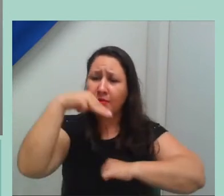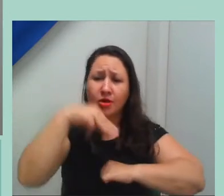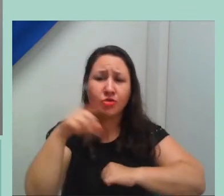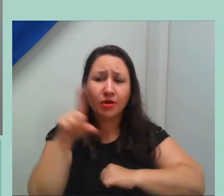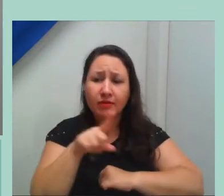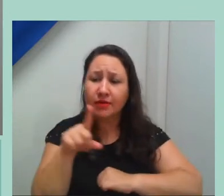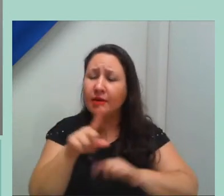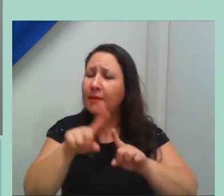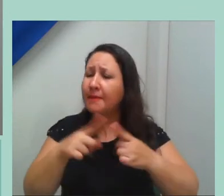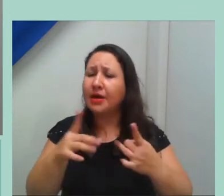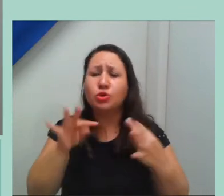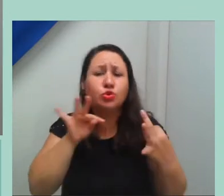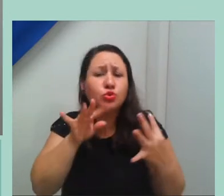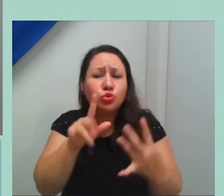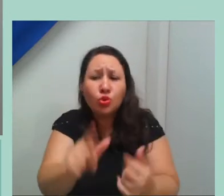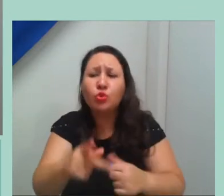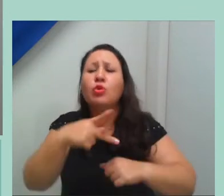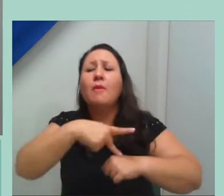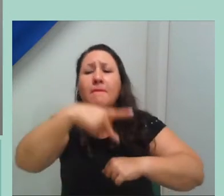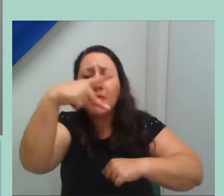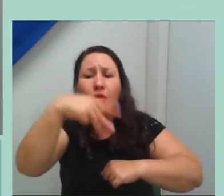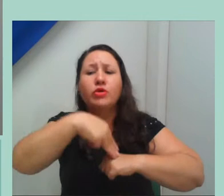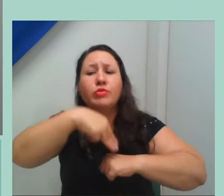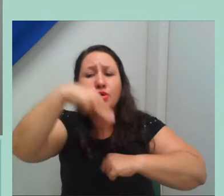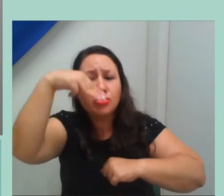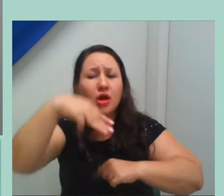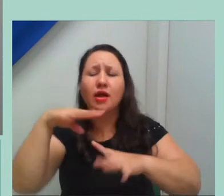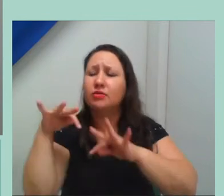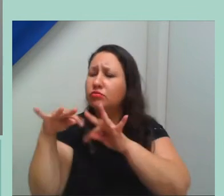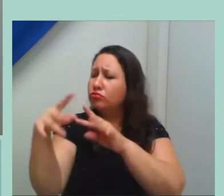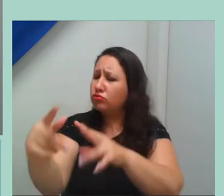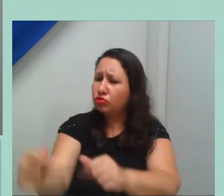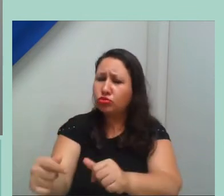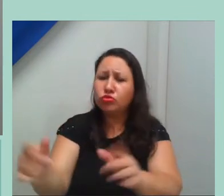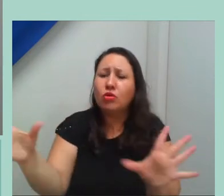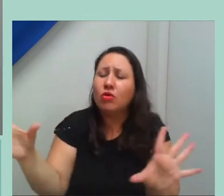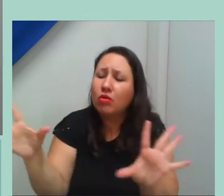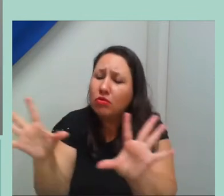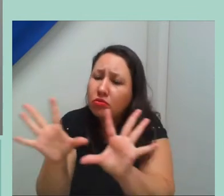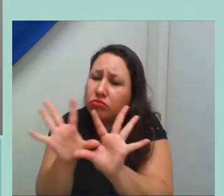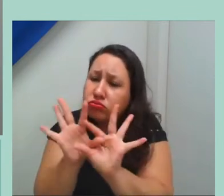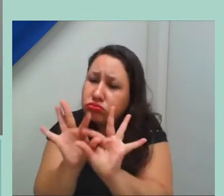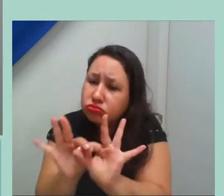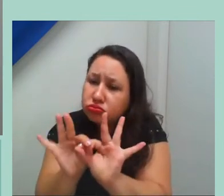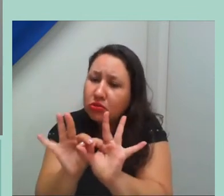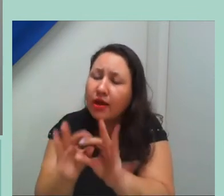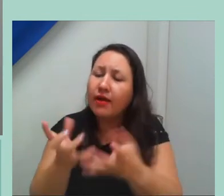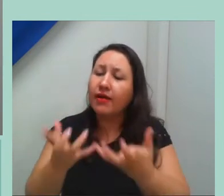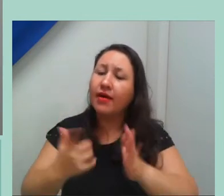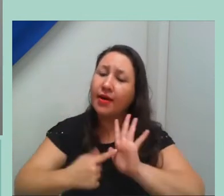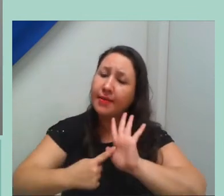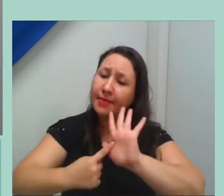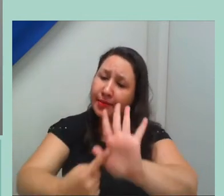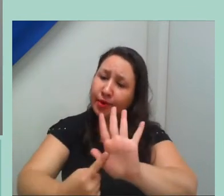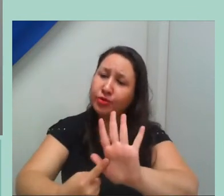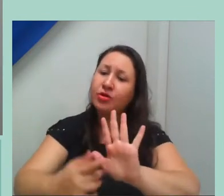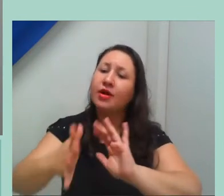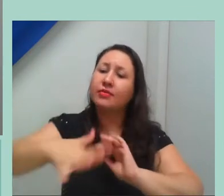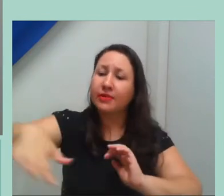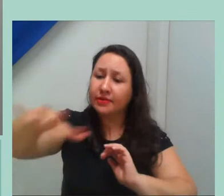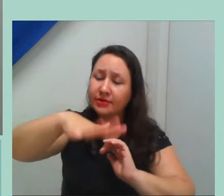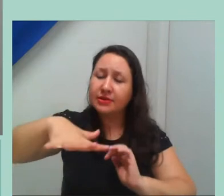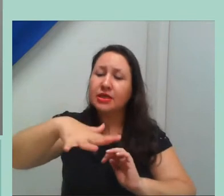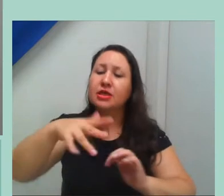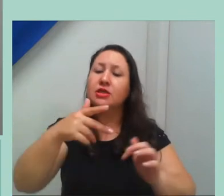pós-graduações, porque nós entendemos que eles também contribuem de forma significativa para os nossos arranjos produtivos,